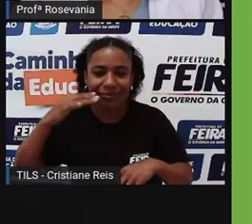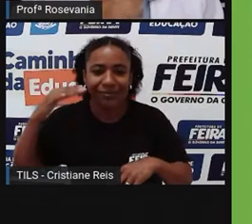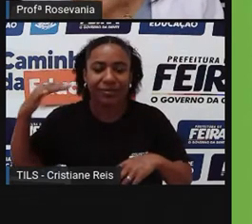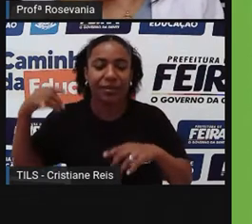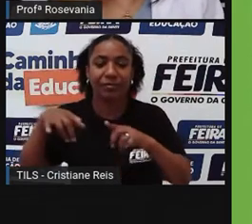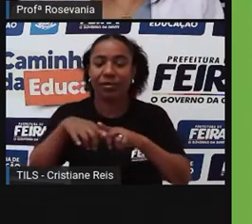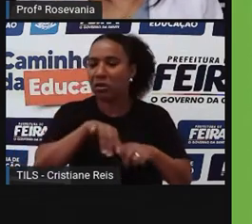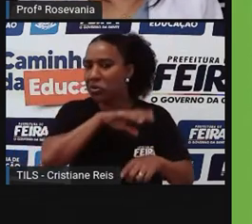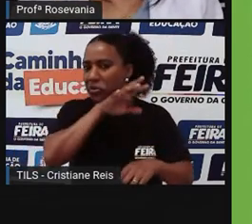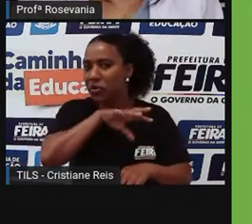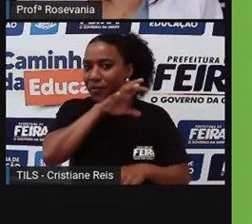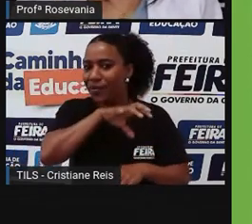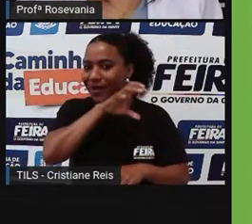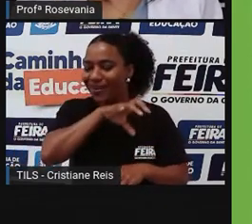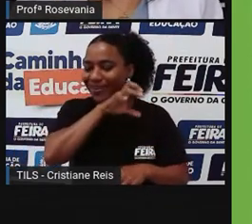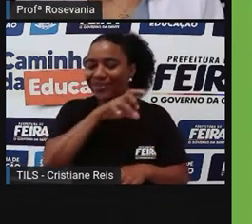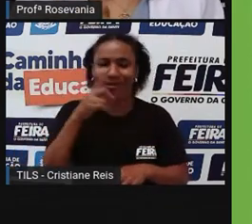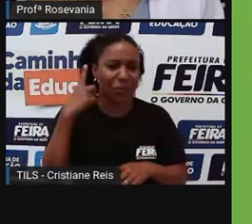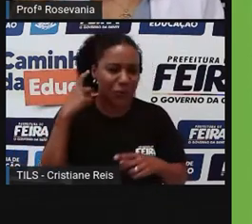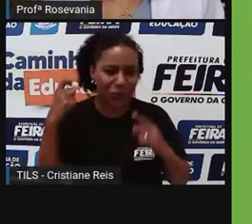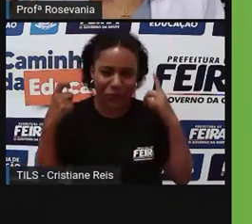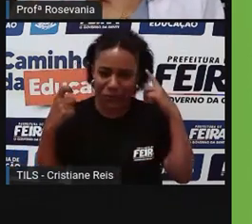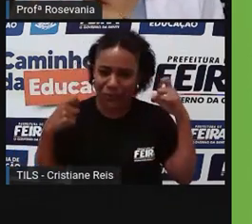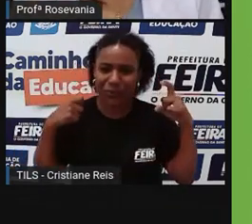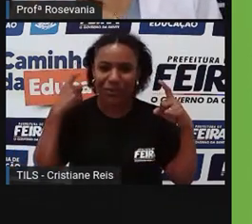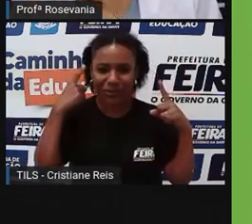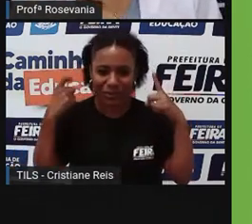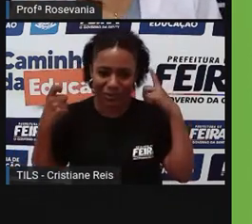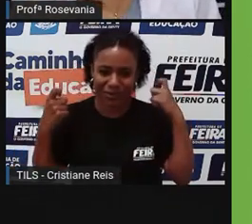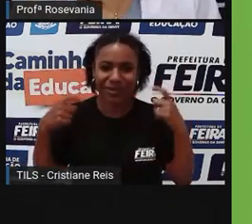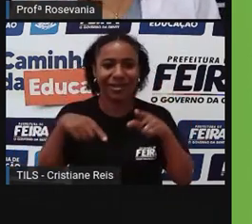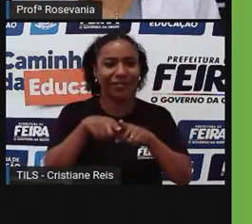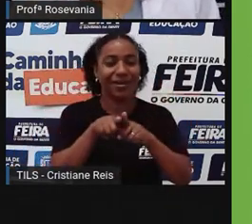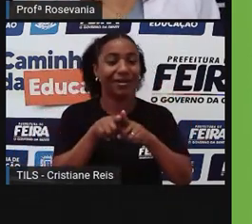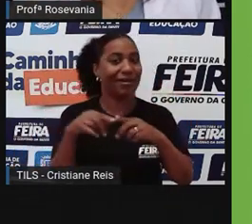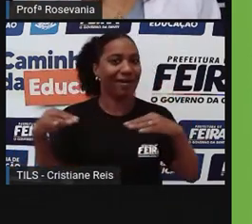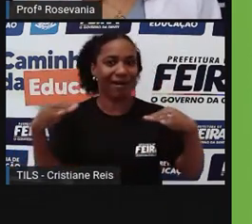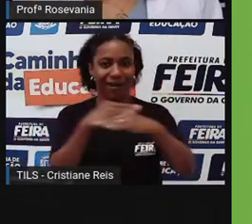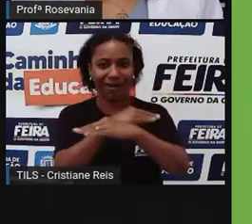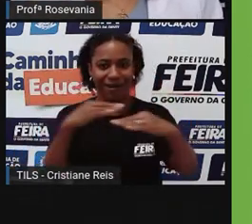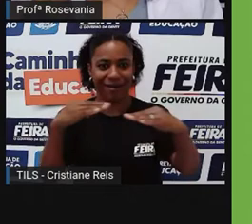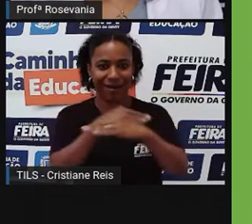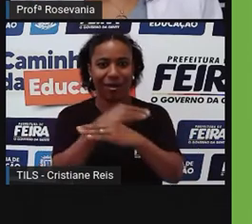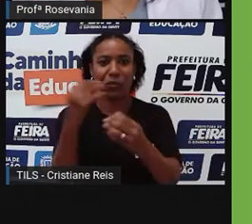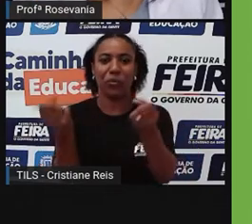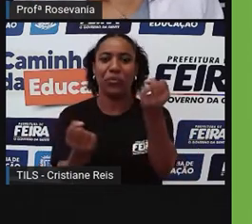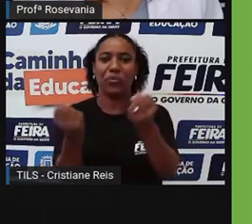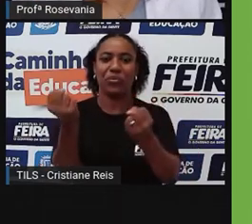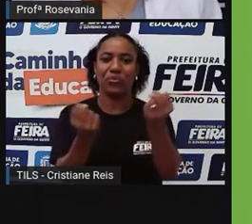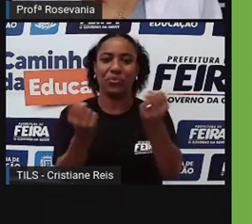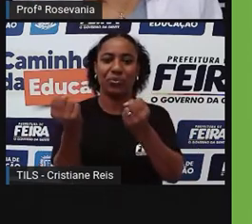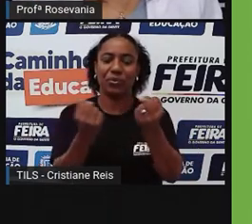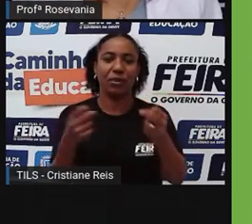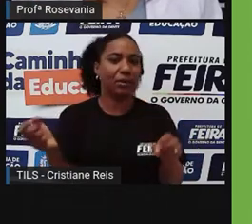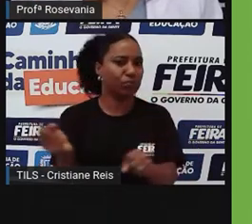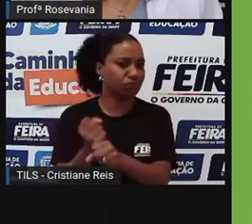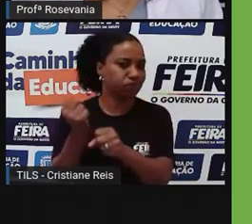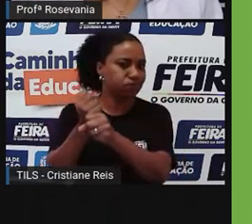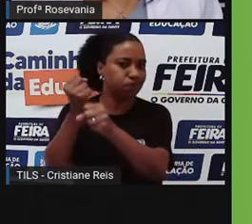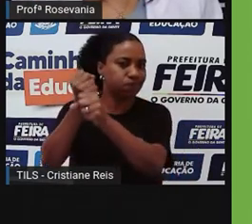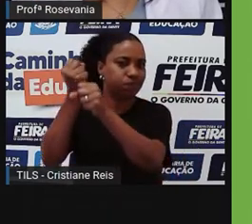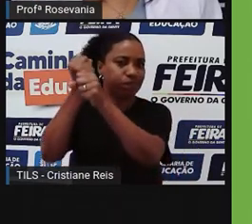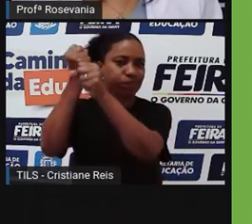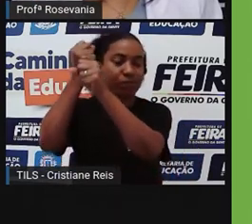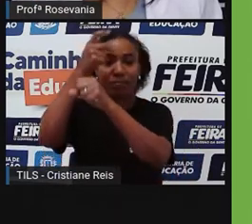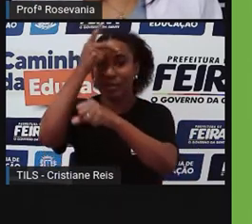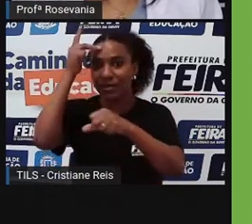carros, do ir e vir das pessoas, da própria construção da cidade, a gente percebe isso. Então, o